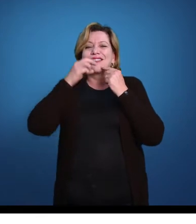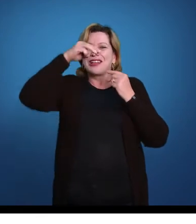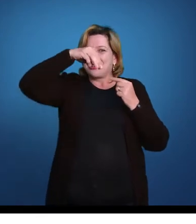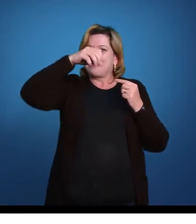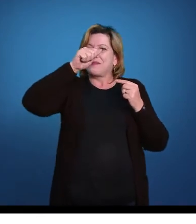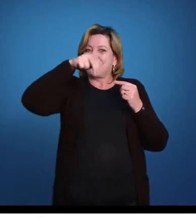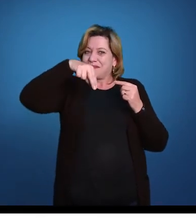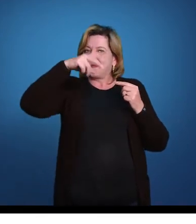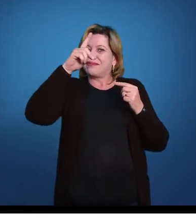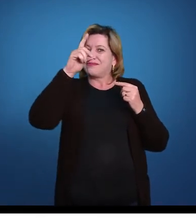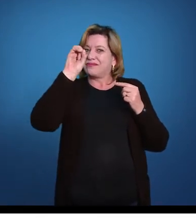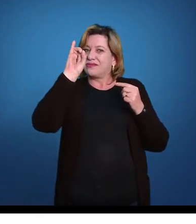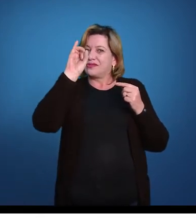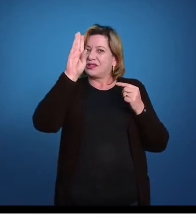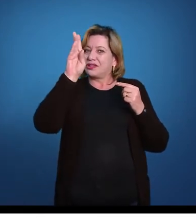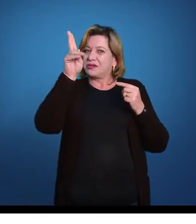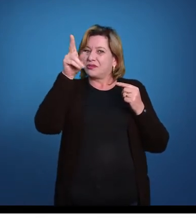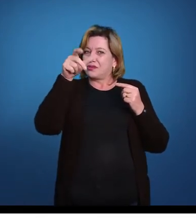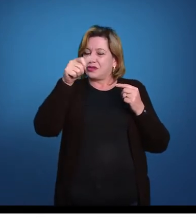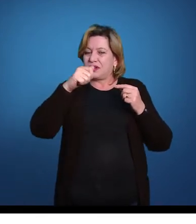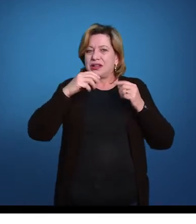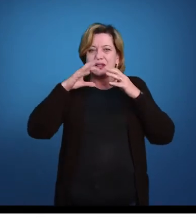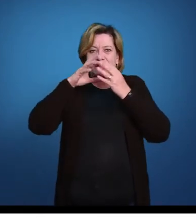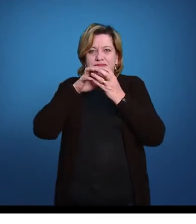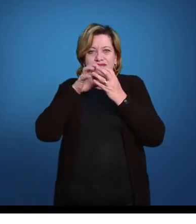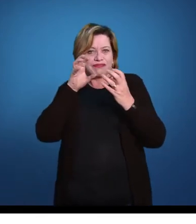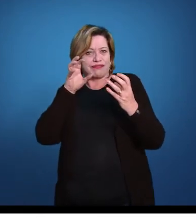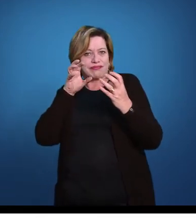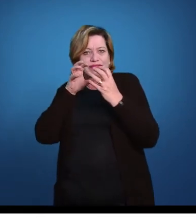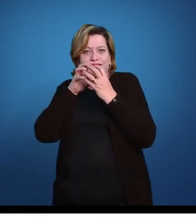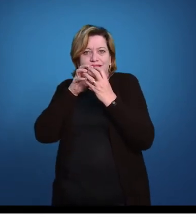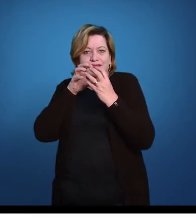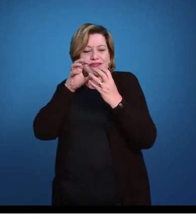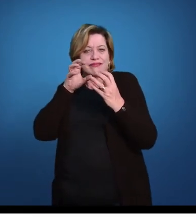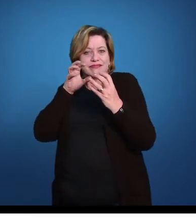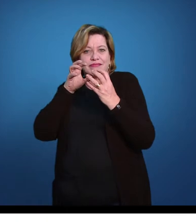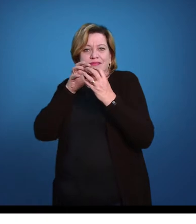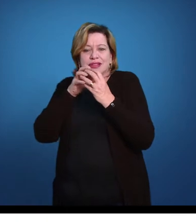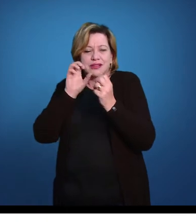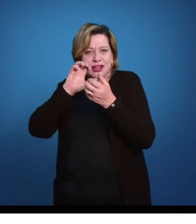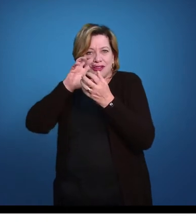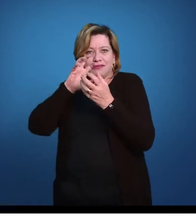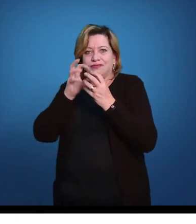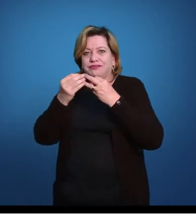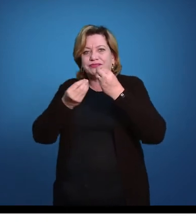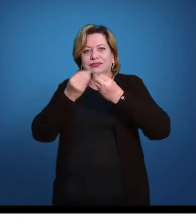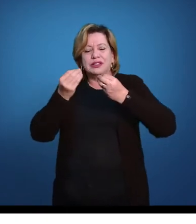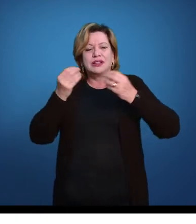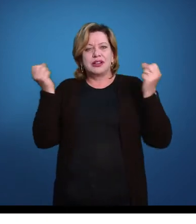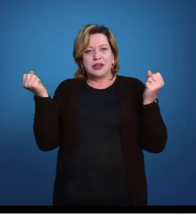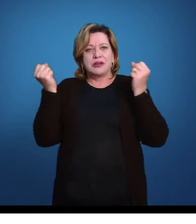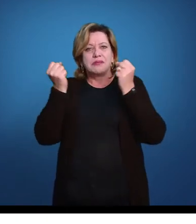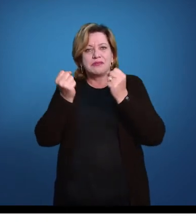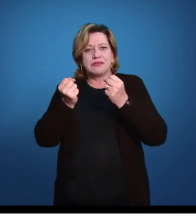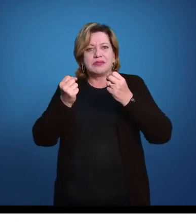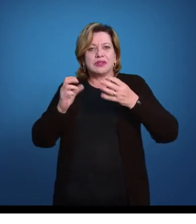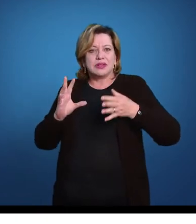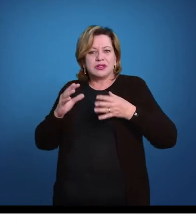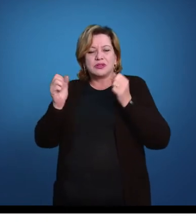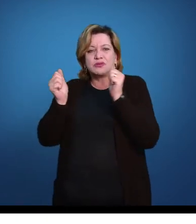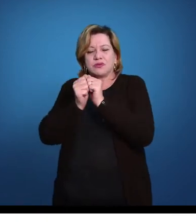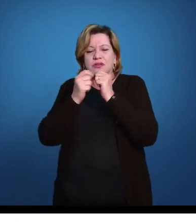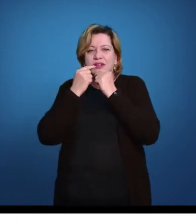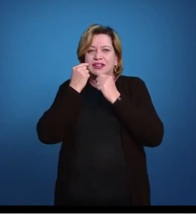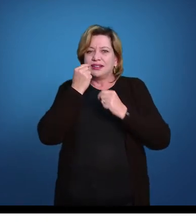associada à musculatura, que tem esse movimento de abrir e fechar, da mordida mesmo, ela permitiu, associada a dentes, a